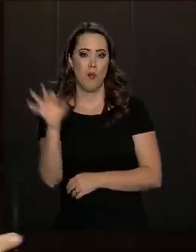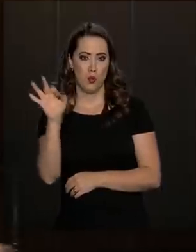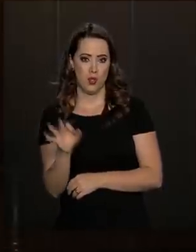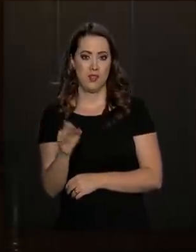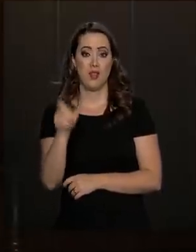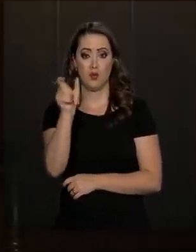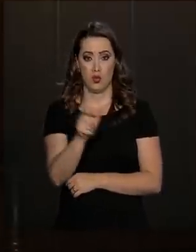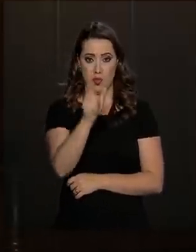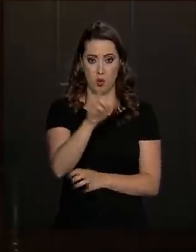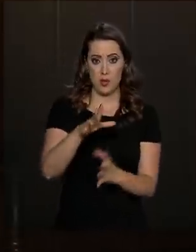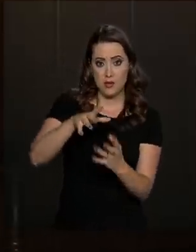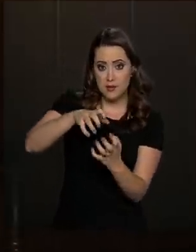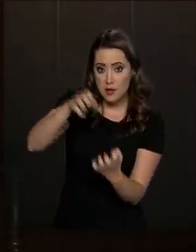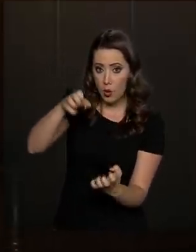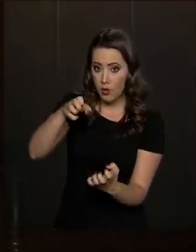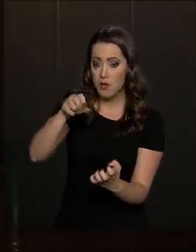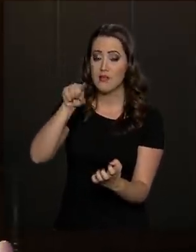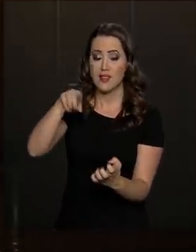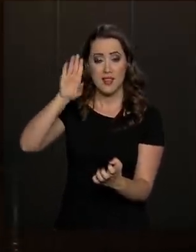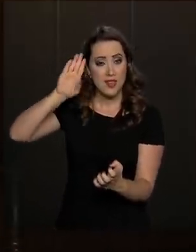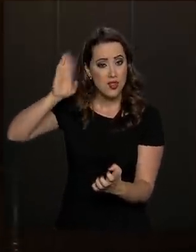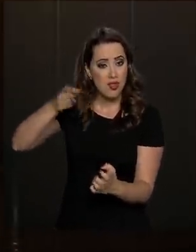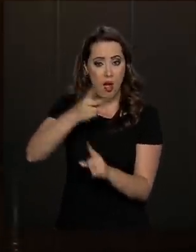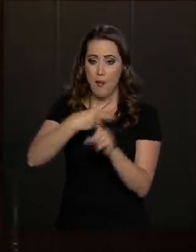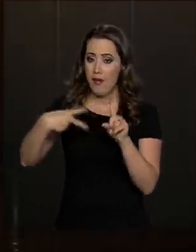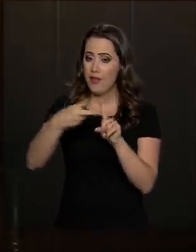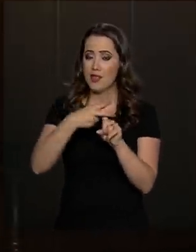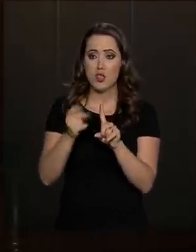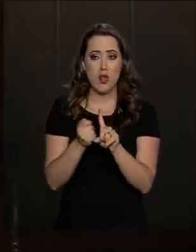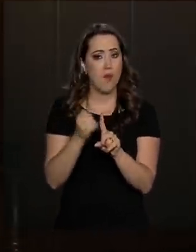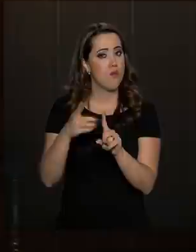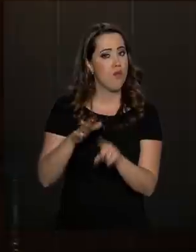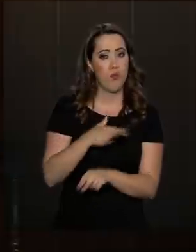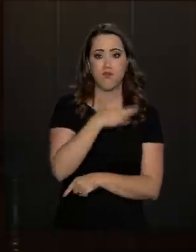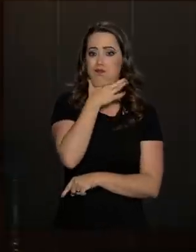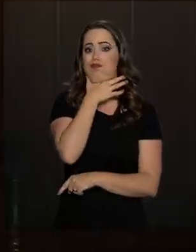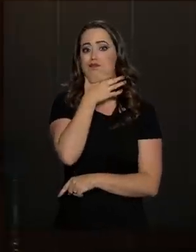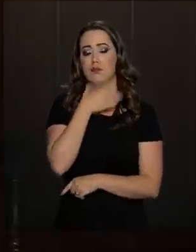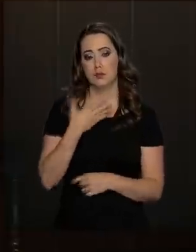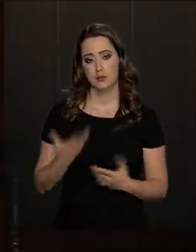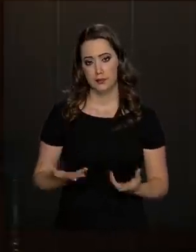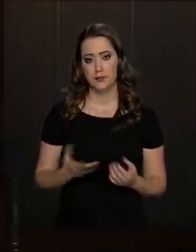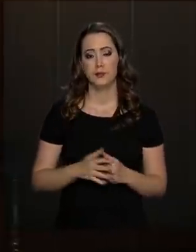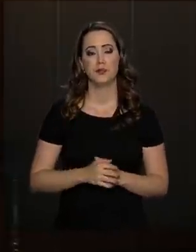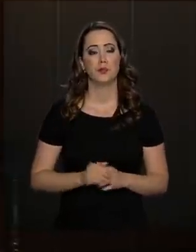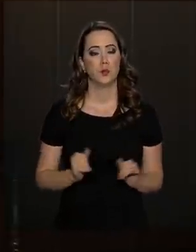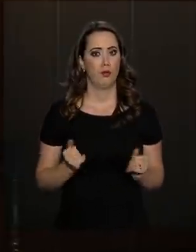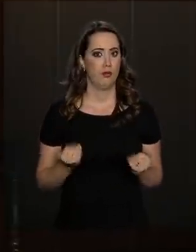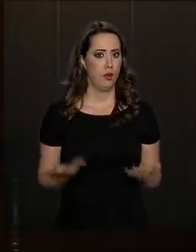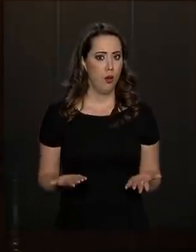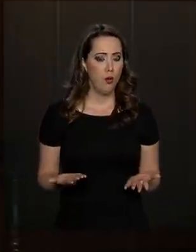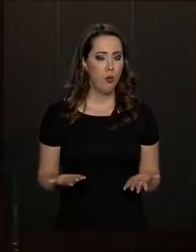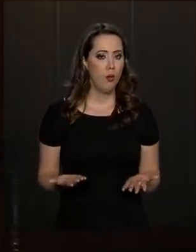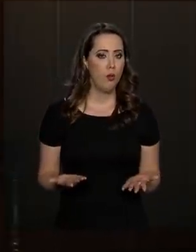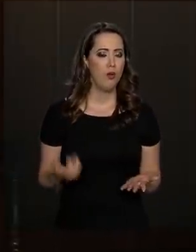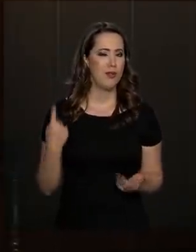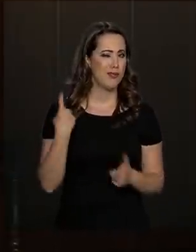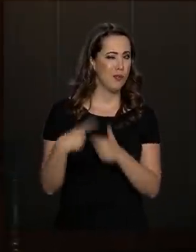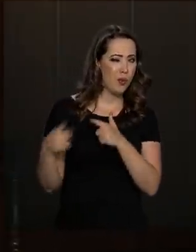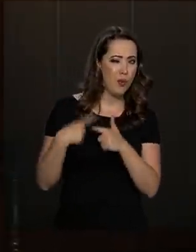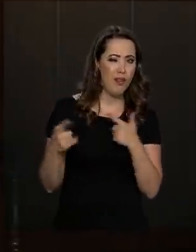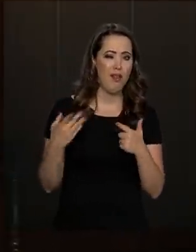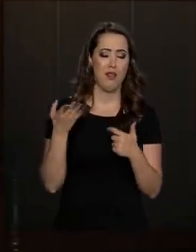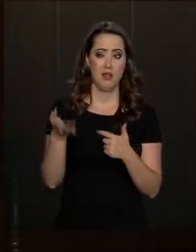já está às vésperas de um colapso financeiro. Então, essa bomba